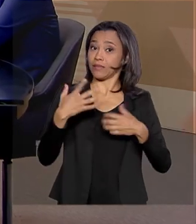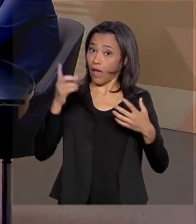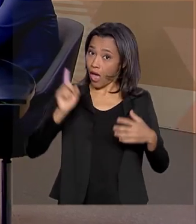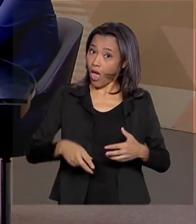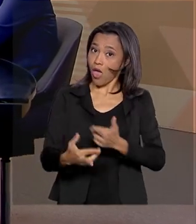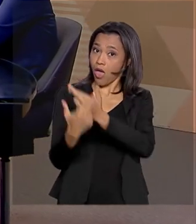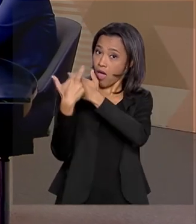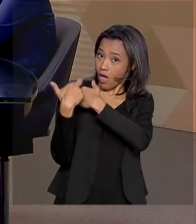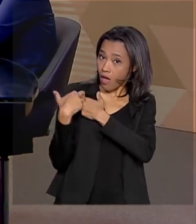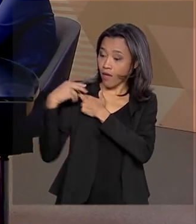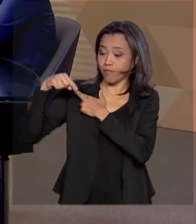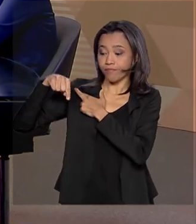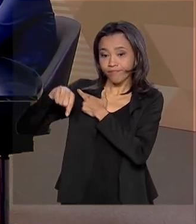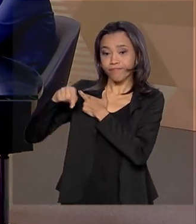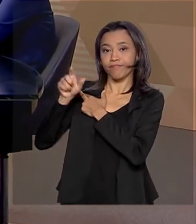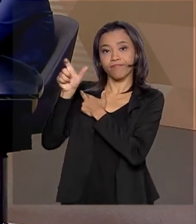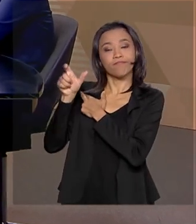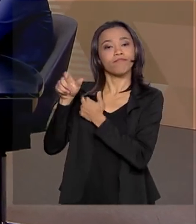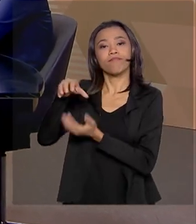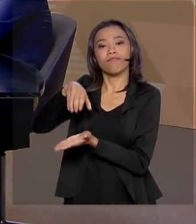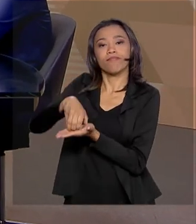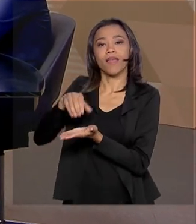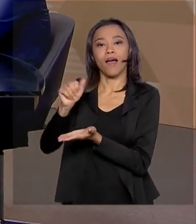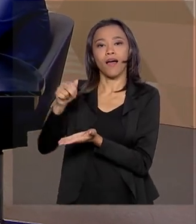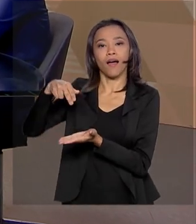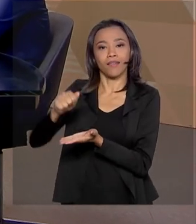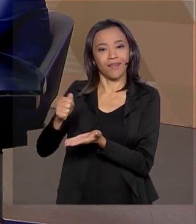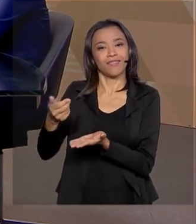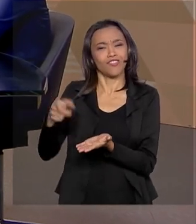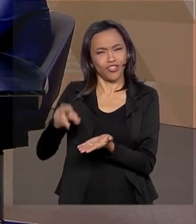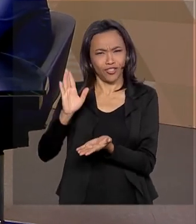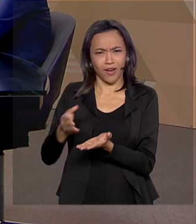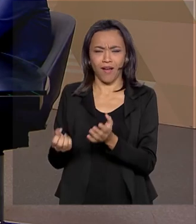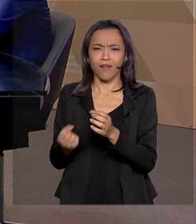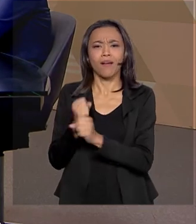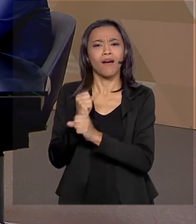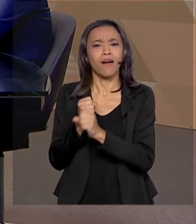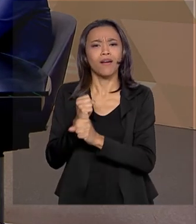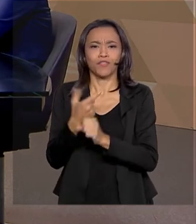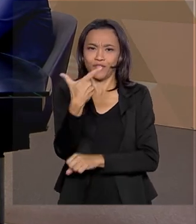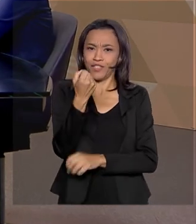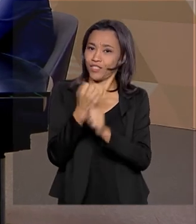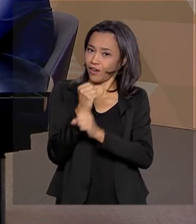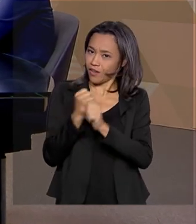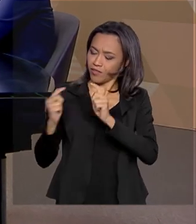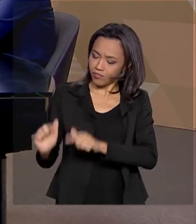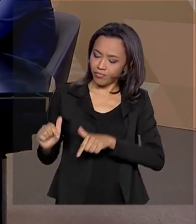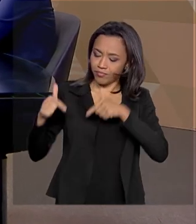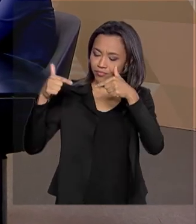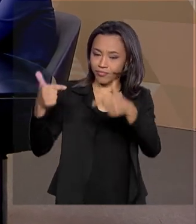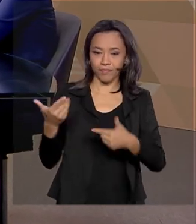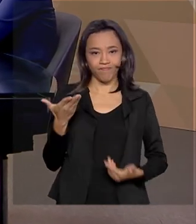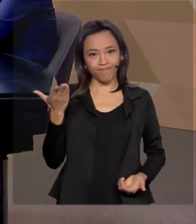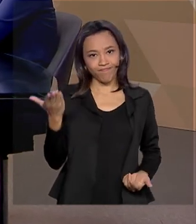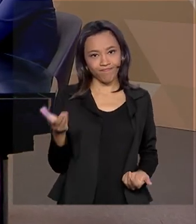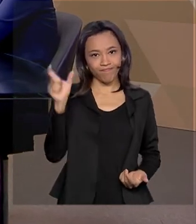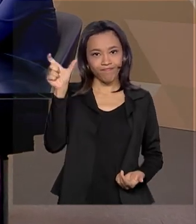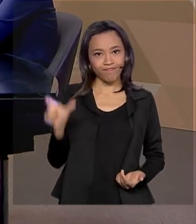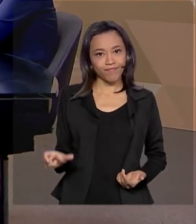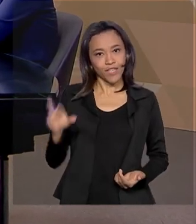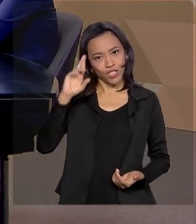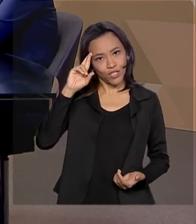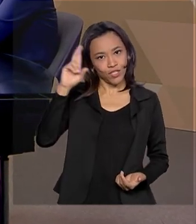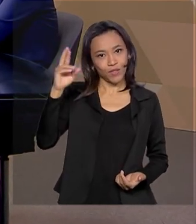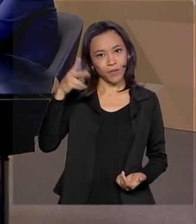Agência Nacional de Águas, que está completando 20 anos de atuação. Então, comigo aqui hoje está a diretora-presidente do